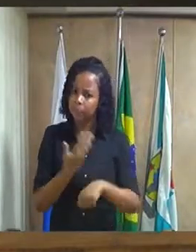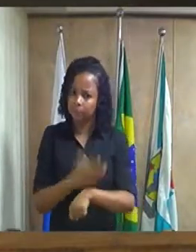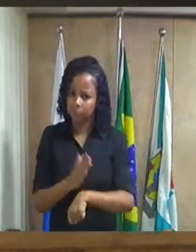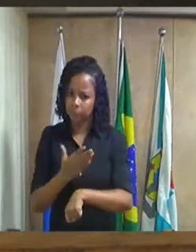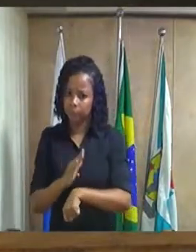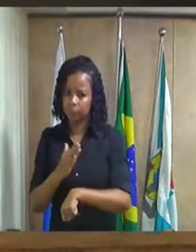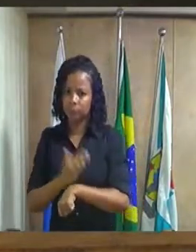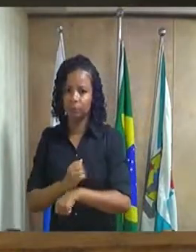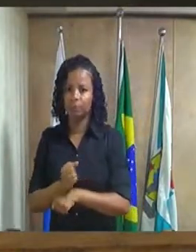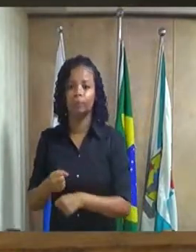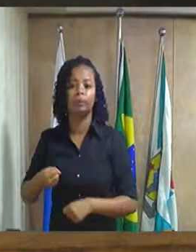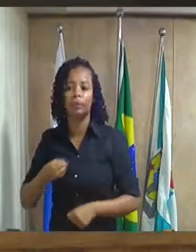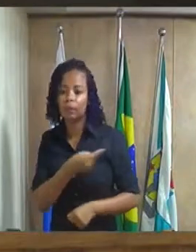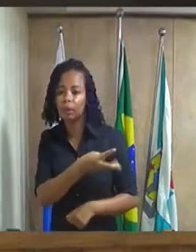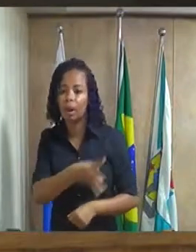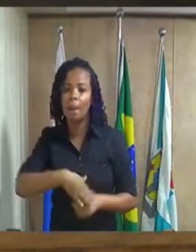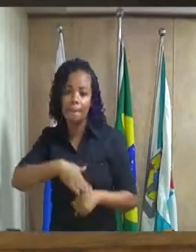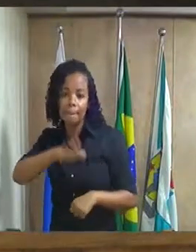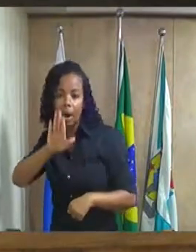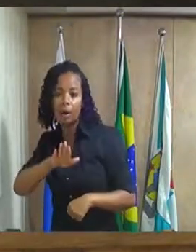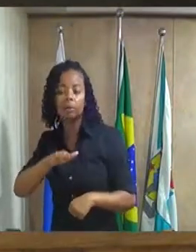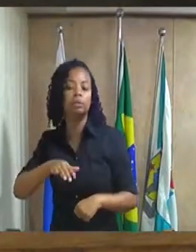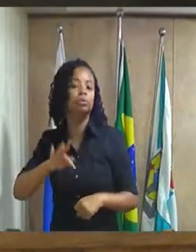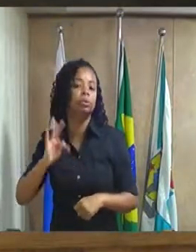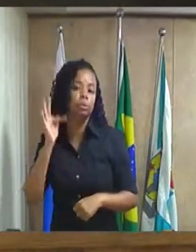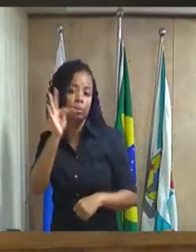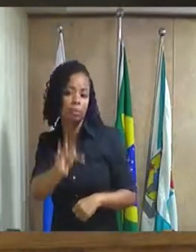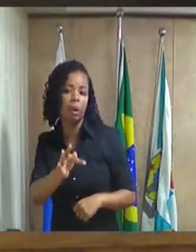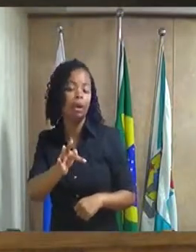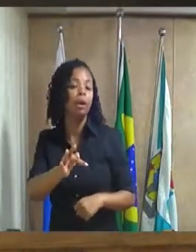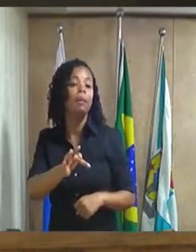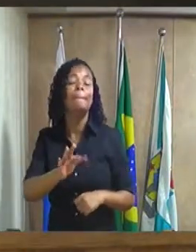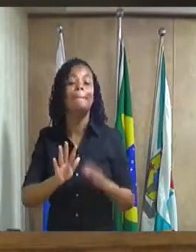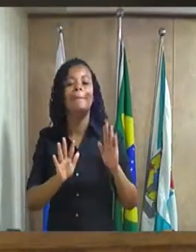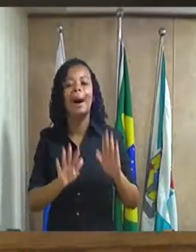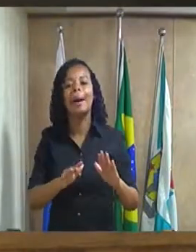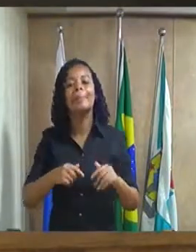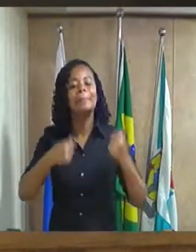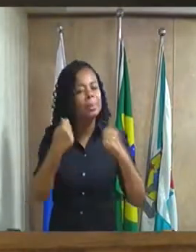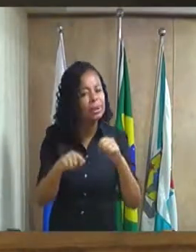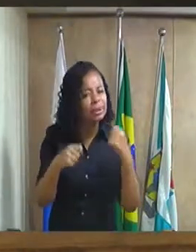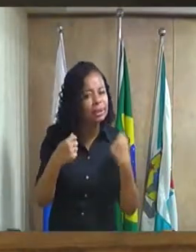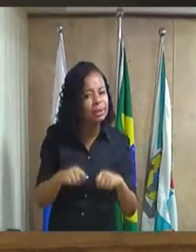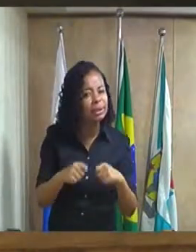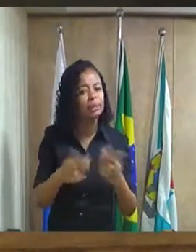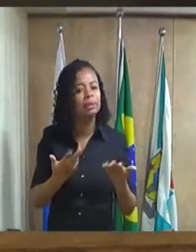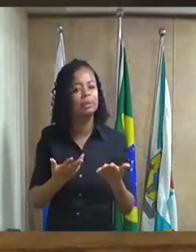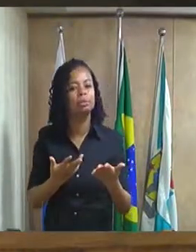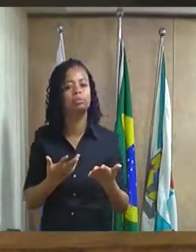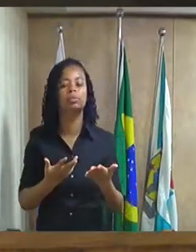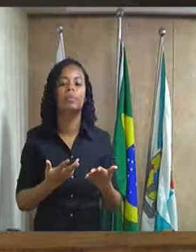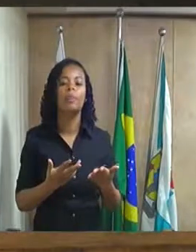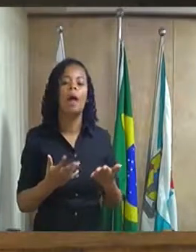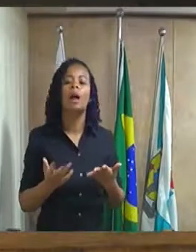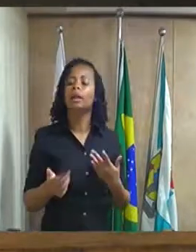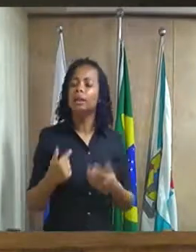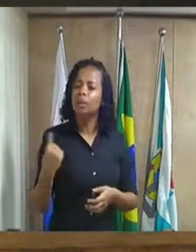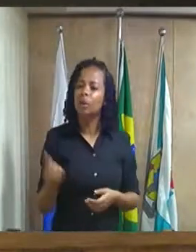maior oportunamente mas para isso o gerador Gilberto Silva a gente está com um problema de